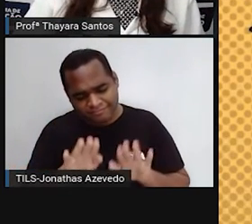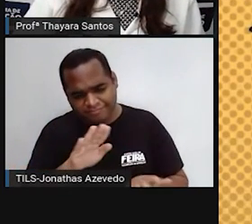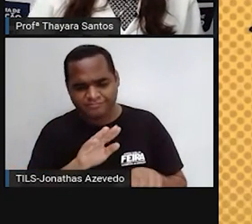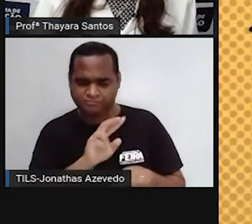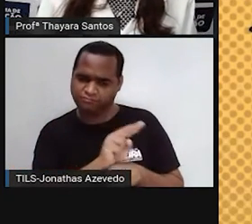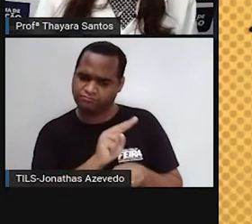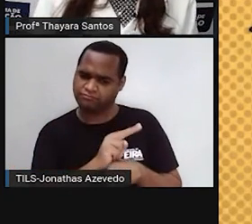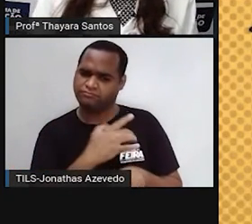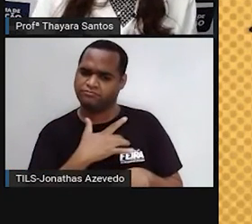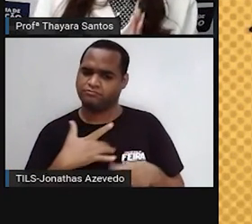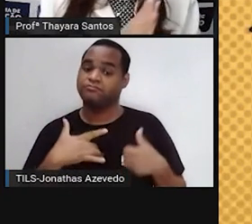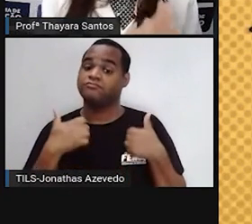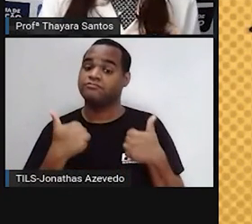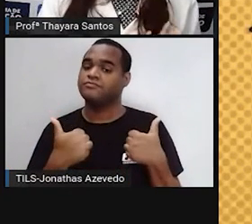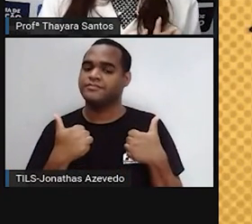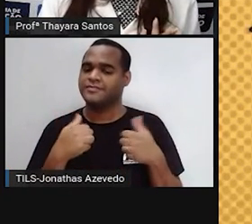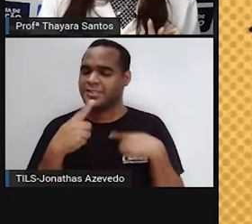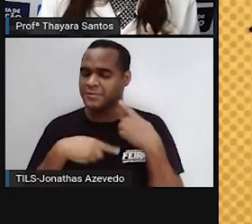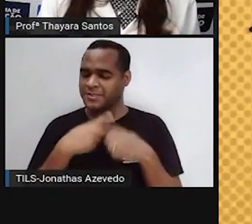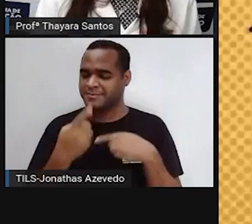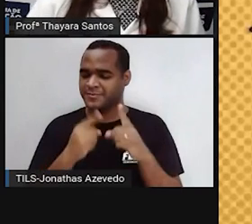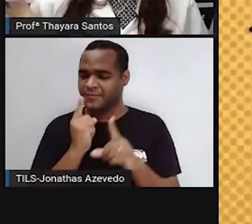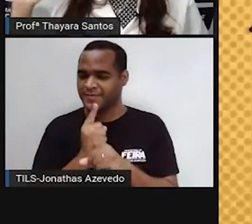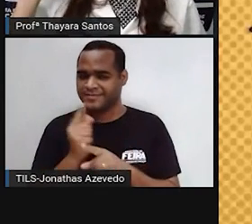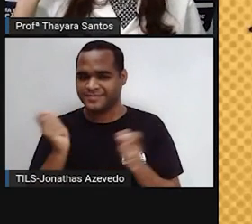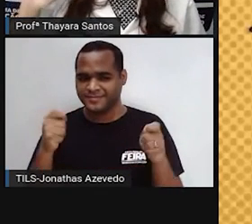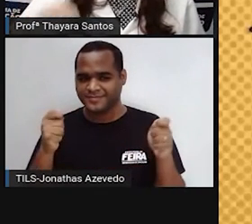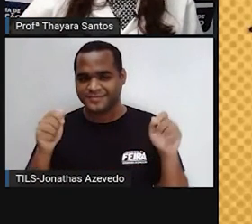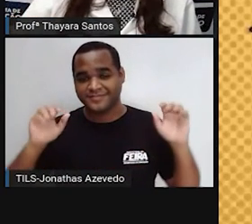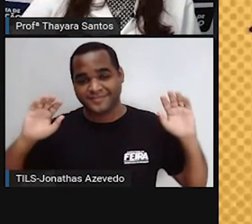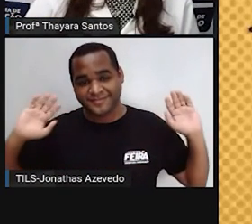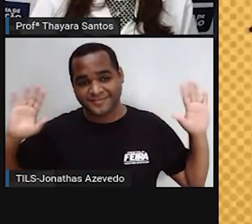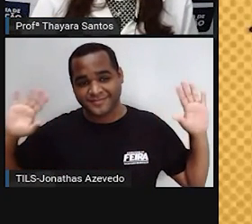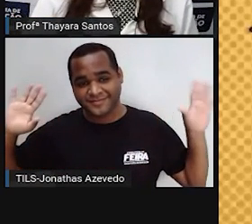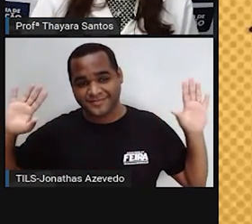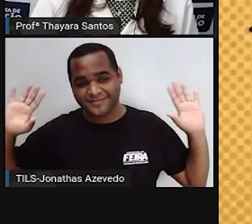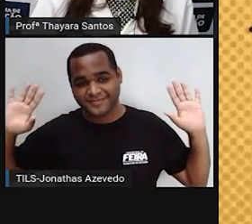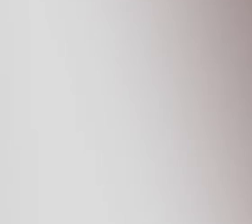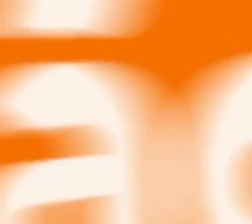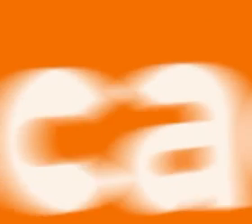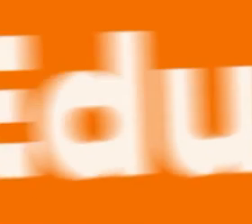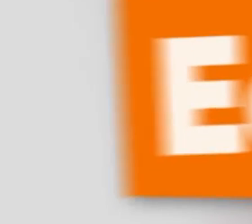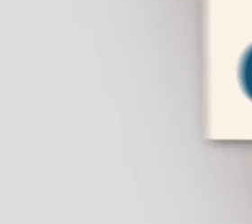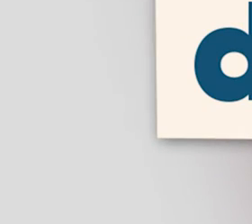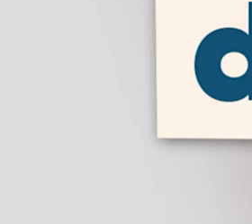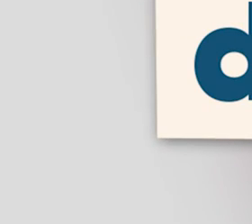lado e na próxima aula a gente se encontra de novo. Tchau, tchau, gente. Até a próxima. Obrigado.